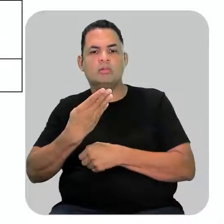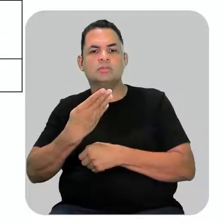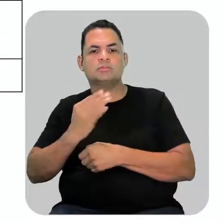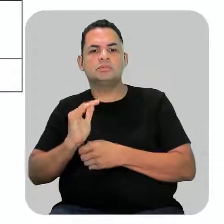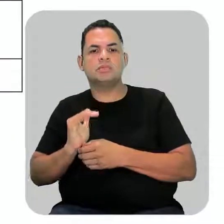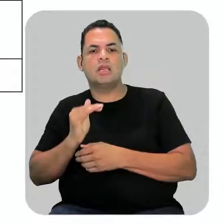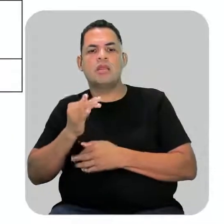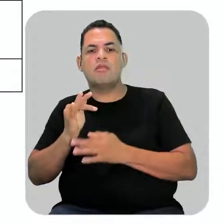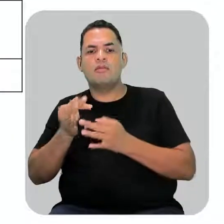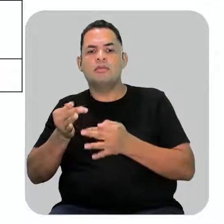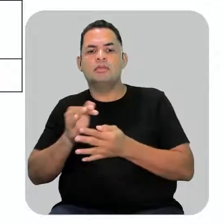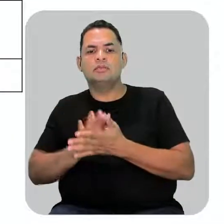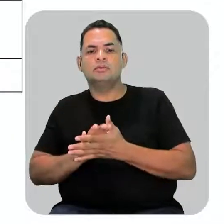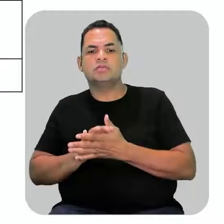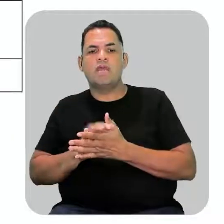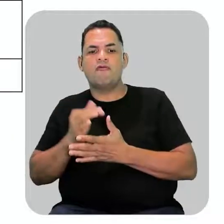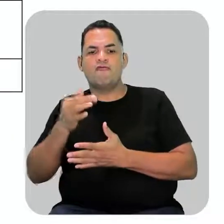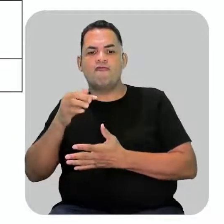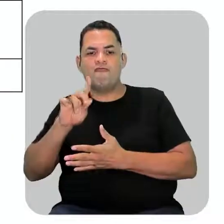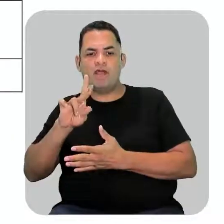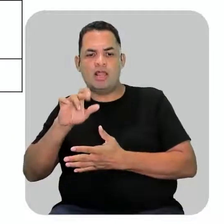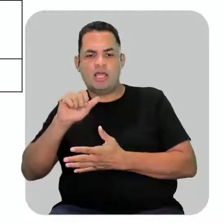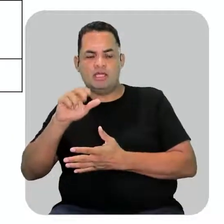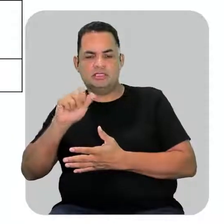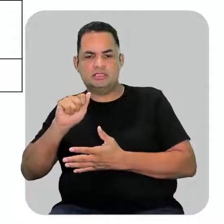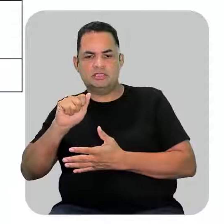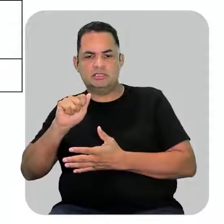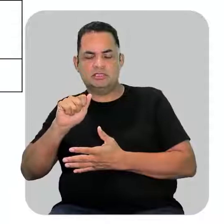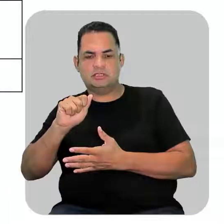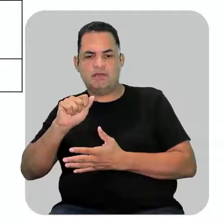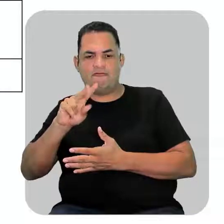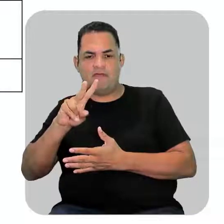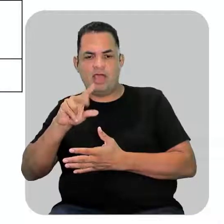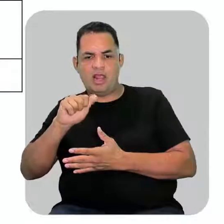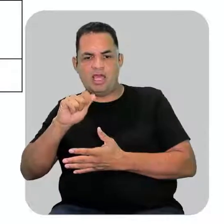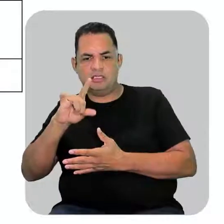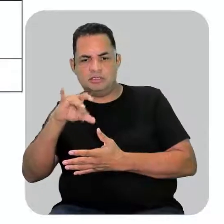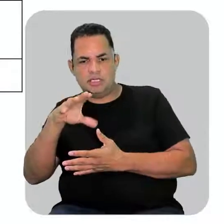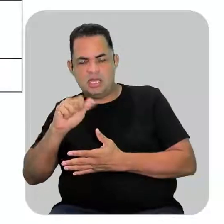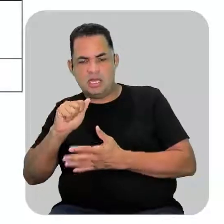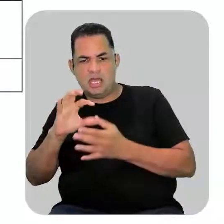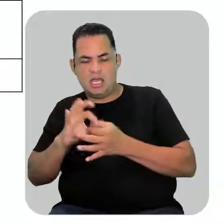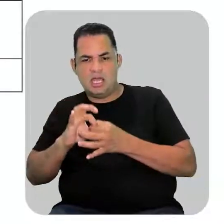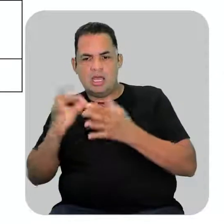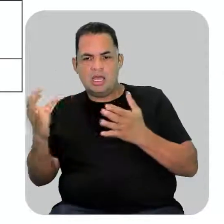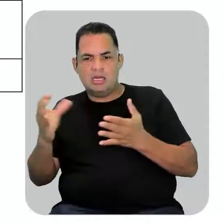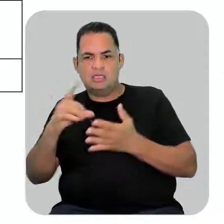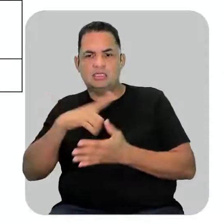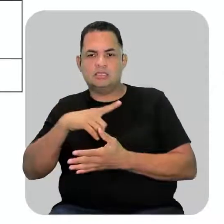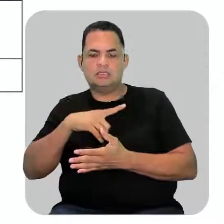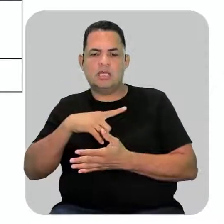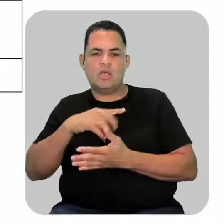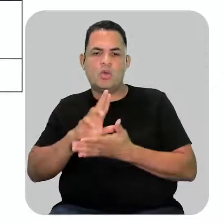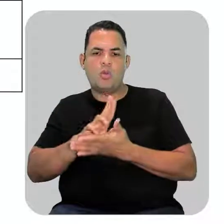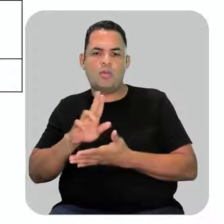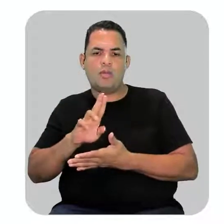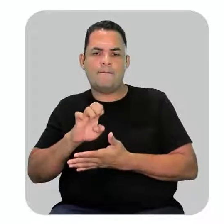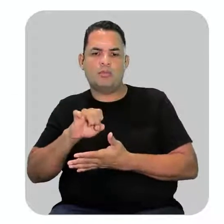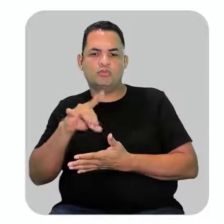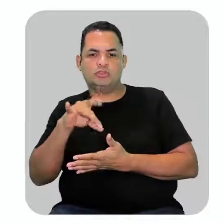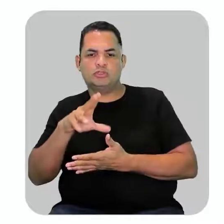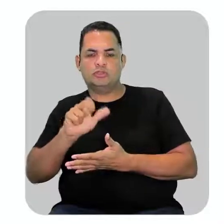último carbono, ele tem uma valência livre que vai se ligar à cadeia carbônica. E aí, ele recebe o nome de butil.